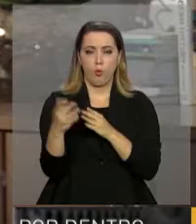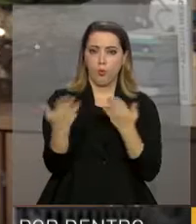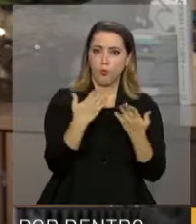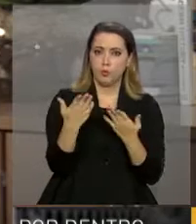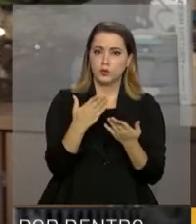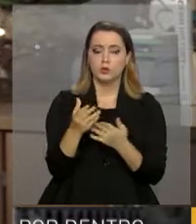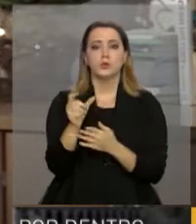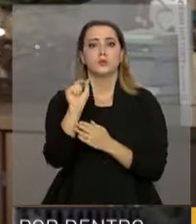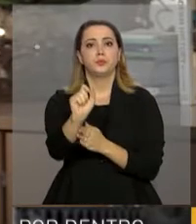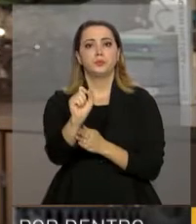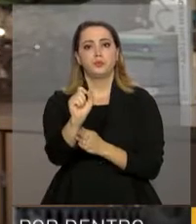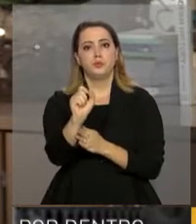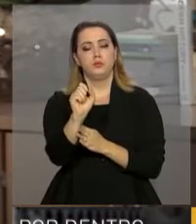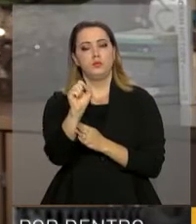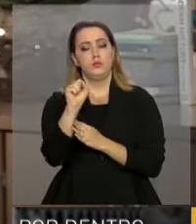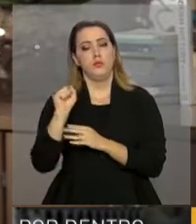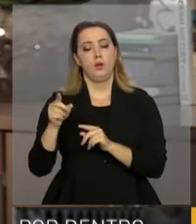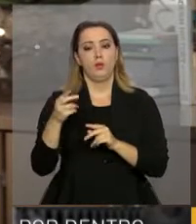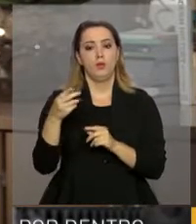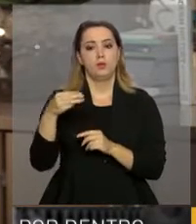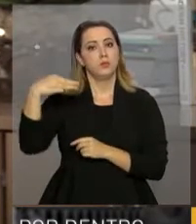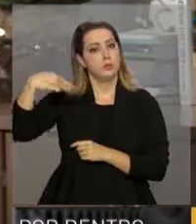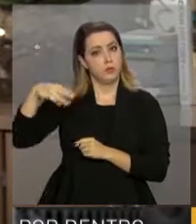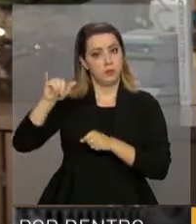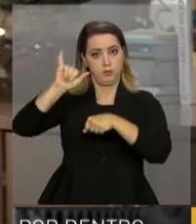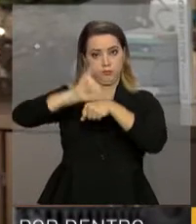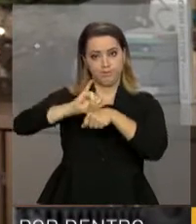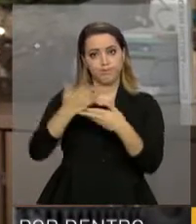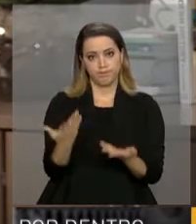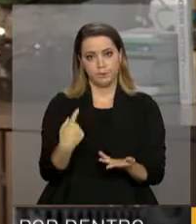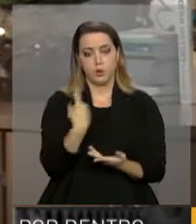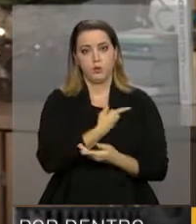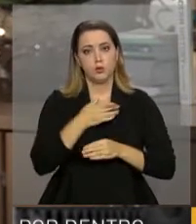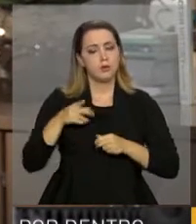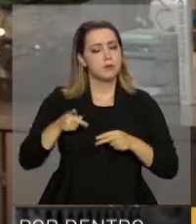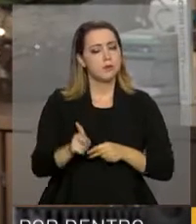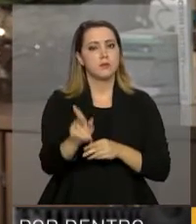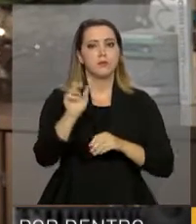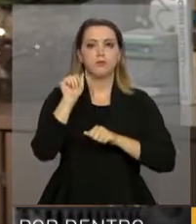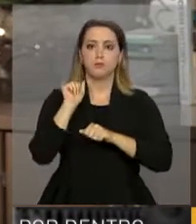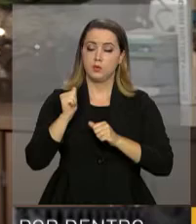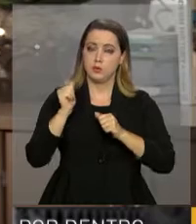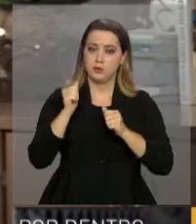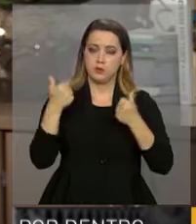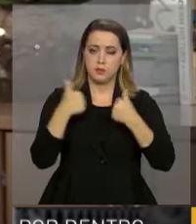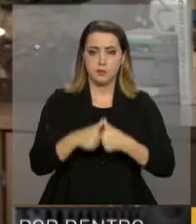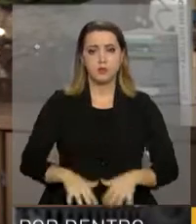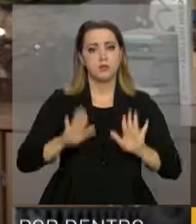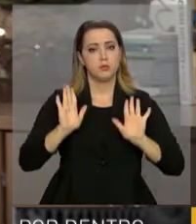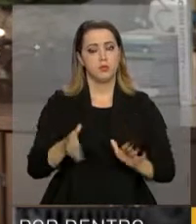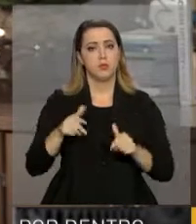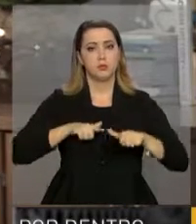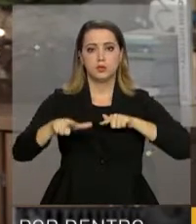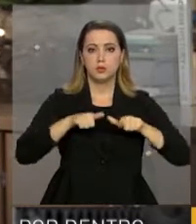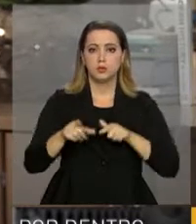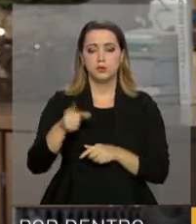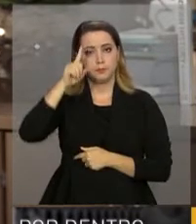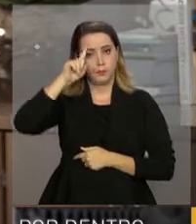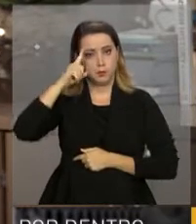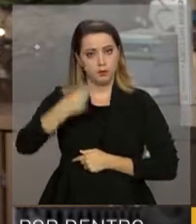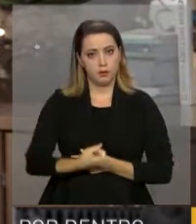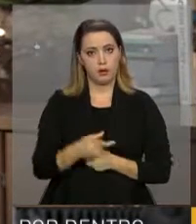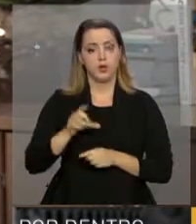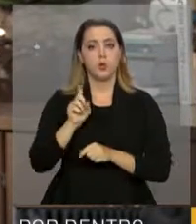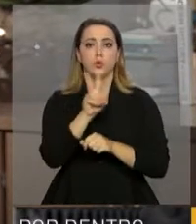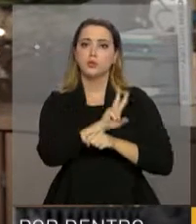aconteceu durante as eleições, por exemplo, em São Luís. Nós estamos sempre prontos a cumprir a missão que for determinada, não só em